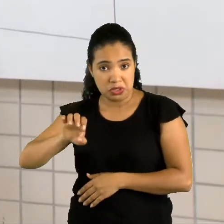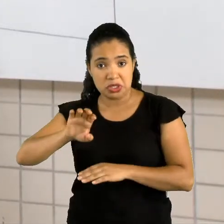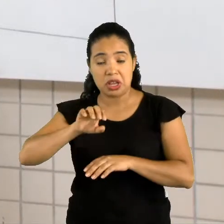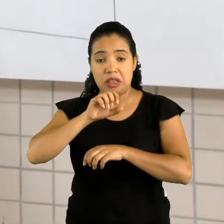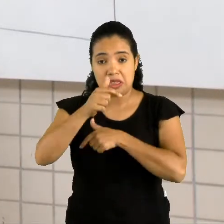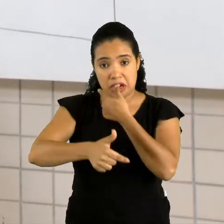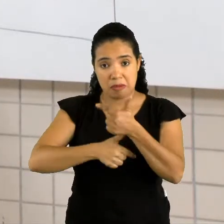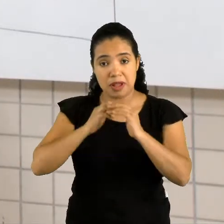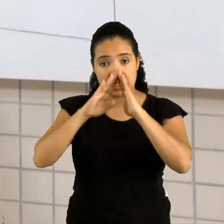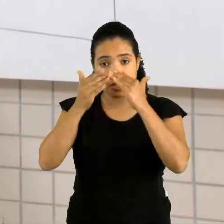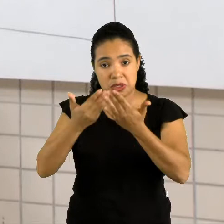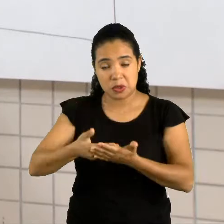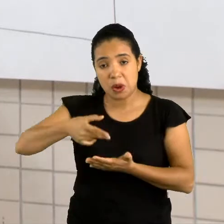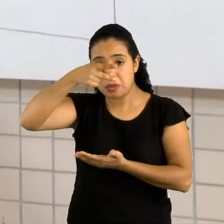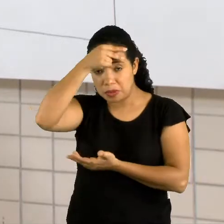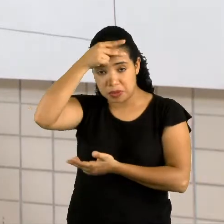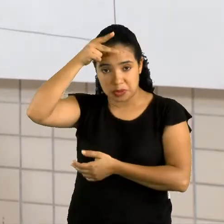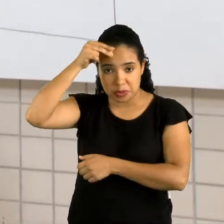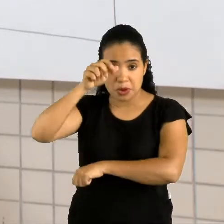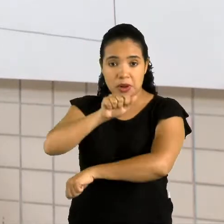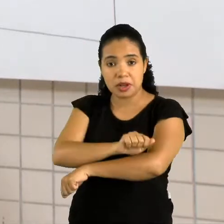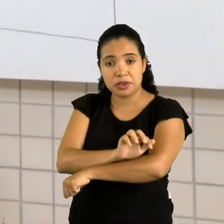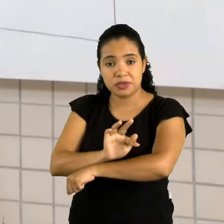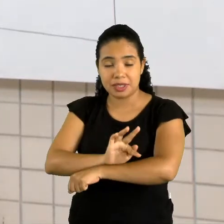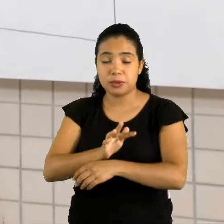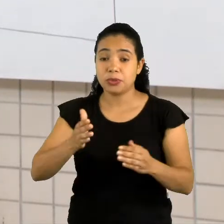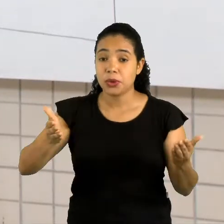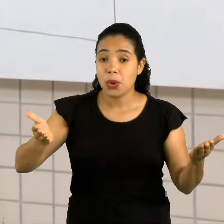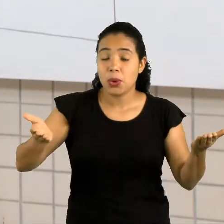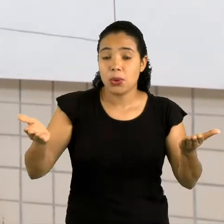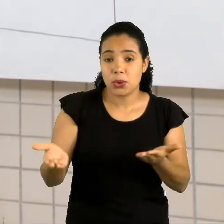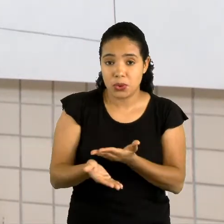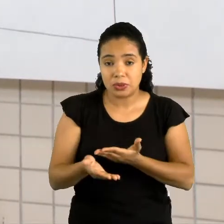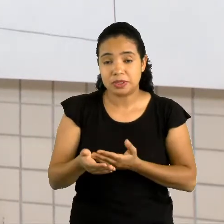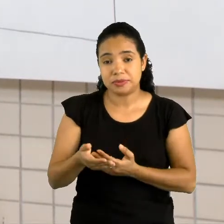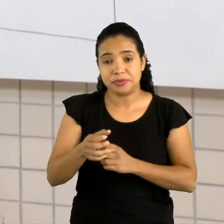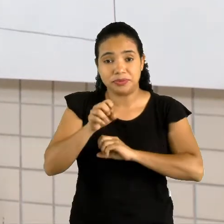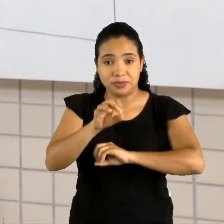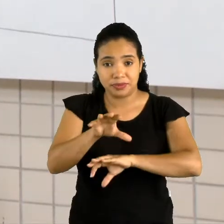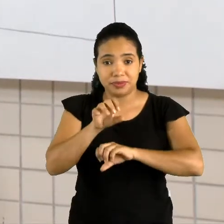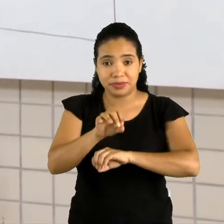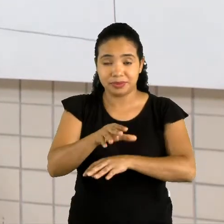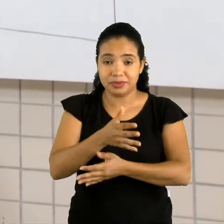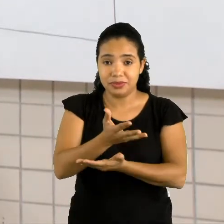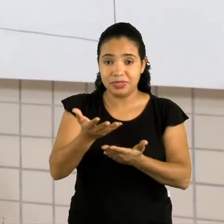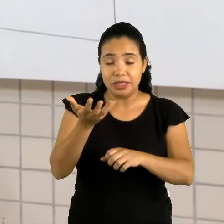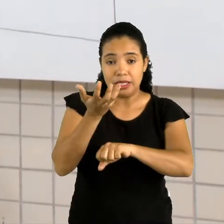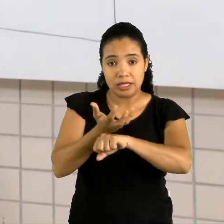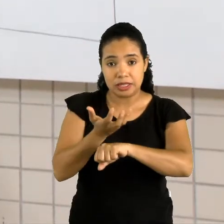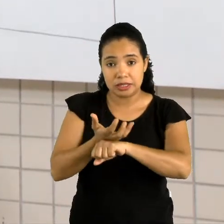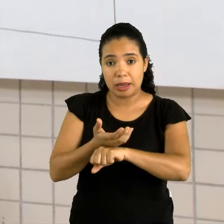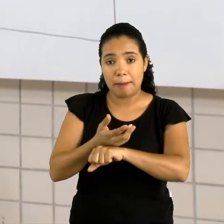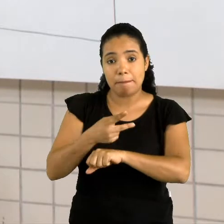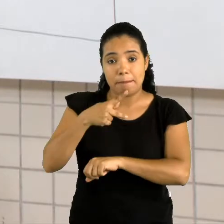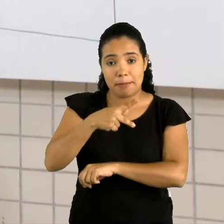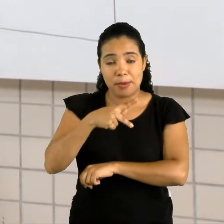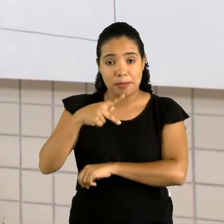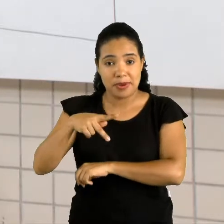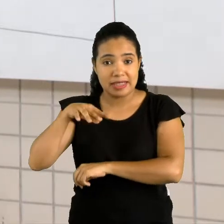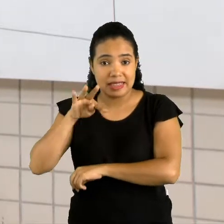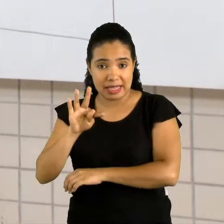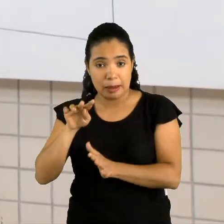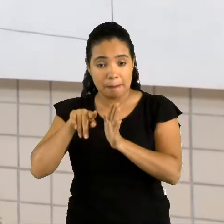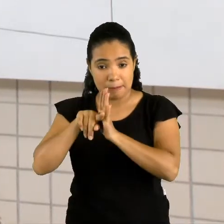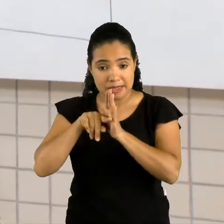Escola Municipal Anne Frank. Hoje eu vou estar trabalhando com vocês a disciplina de pesquisa e produção de